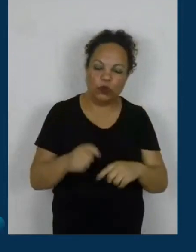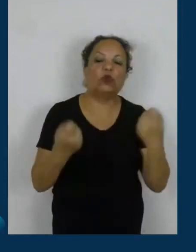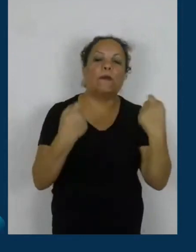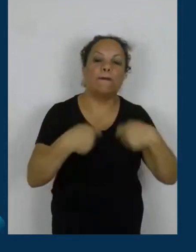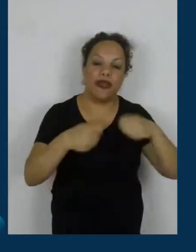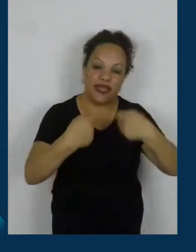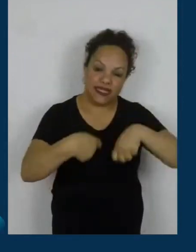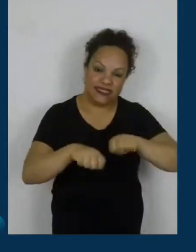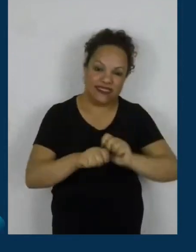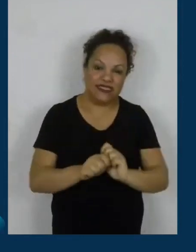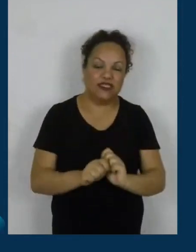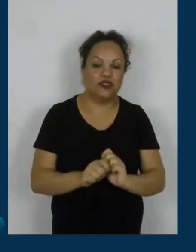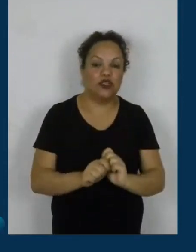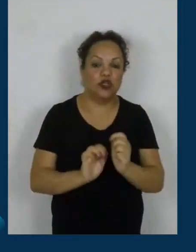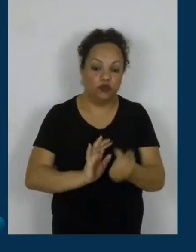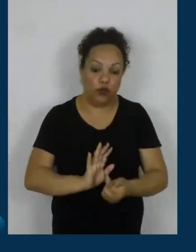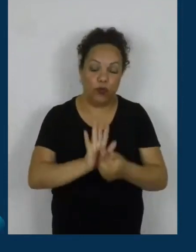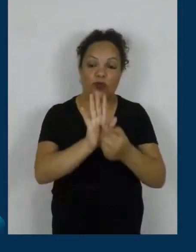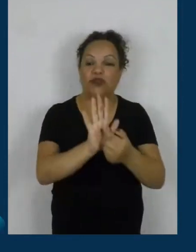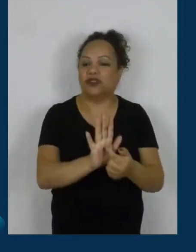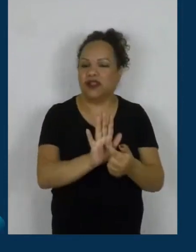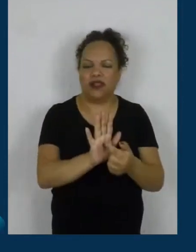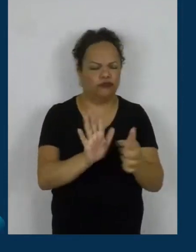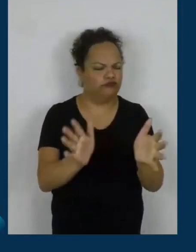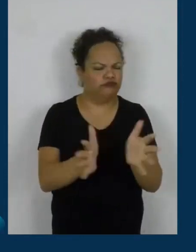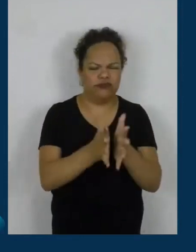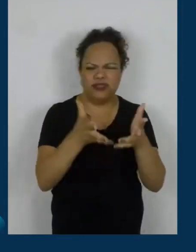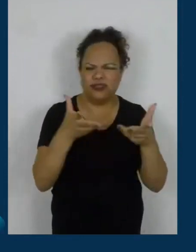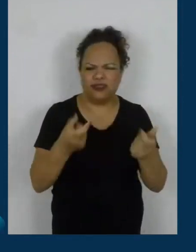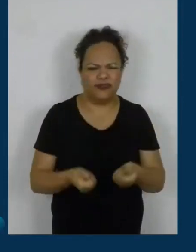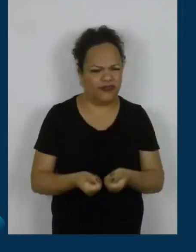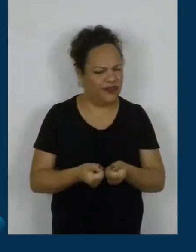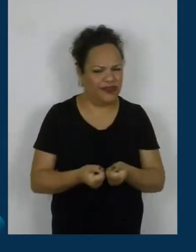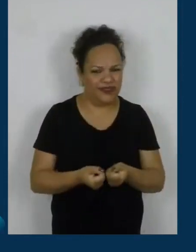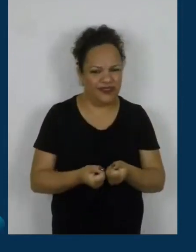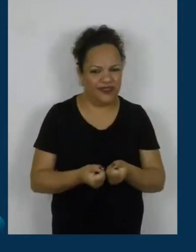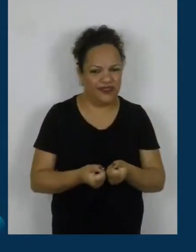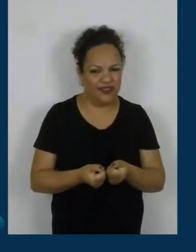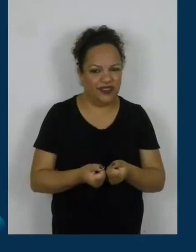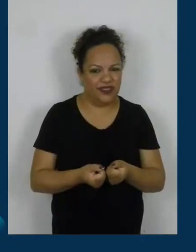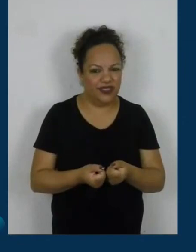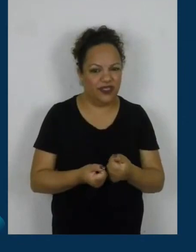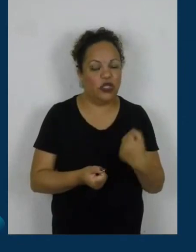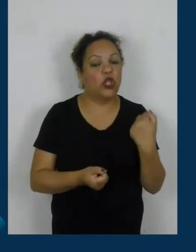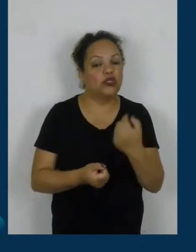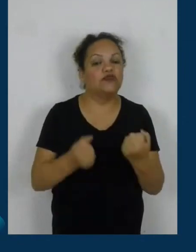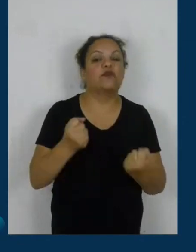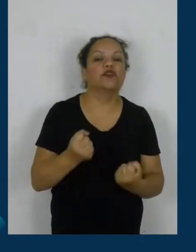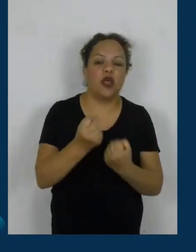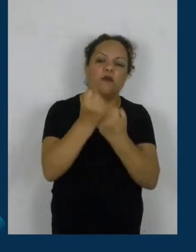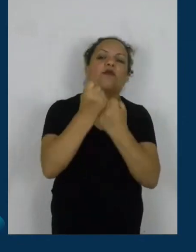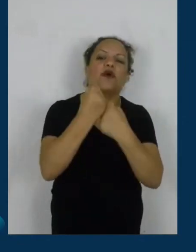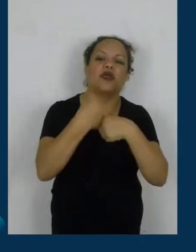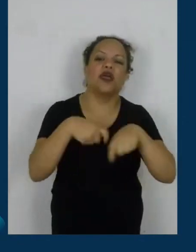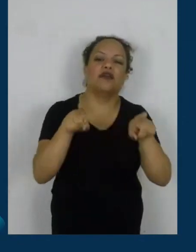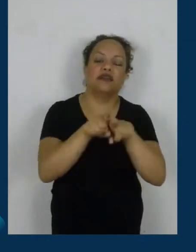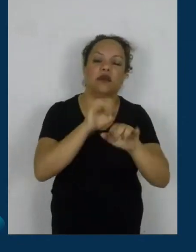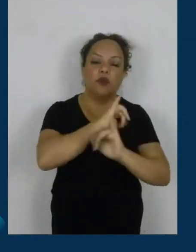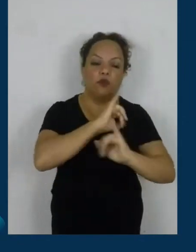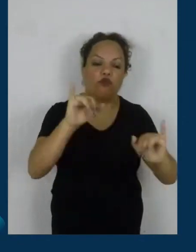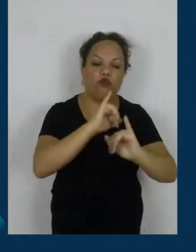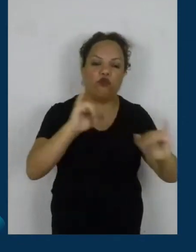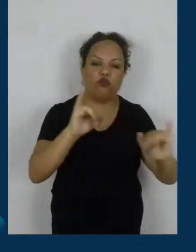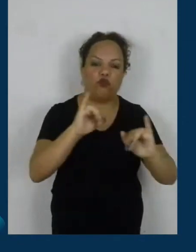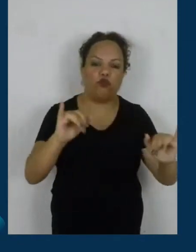forma brilhante, e que vai ser... A gente está aqui para apoiar e divulgar em todas as escolas. É o Redação